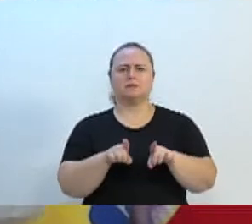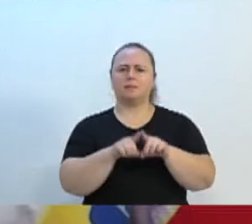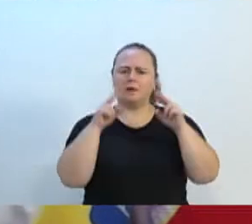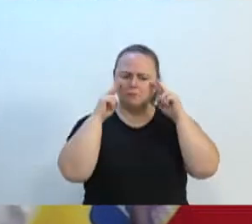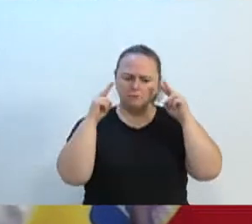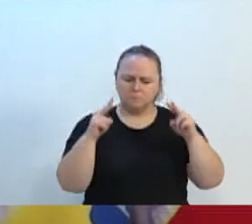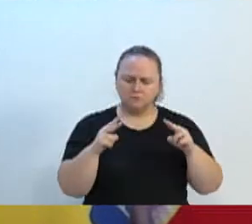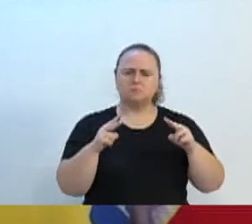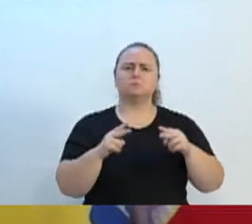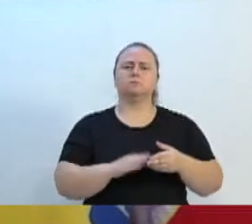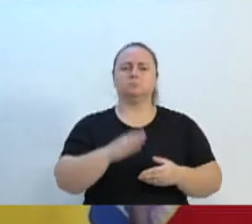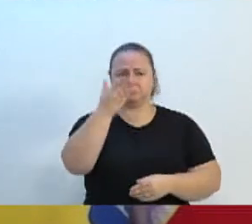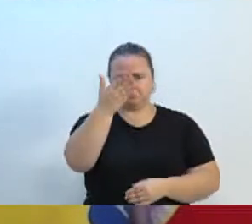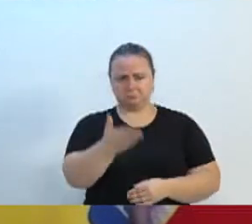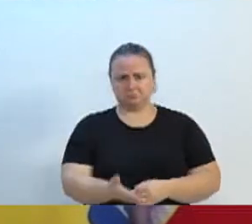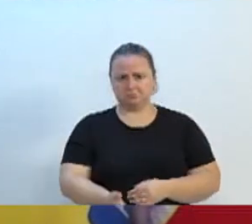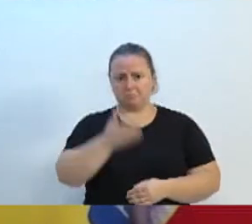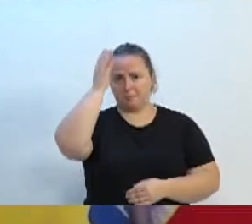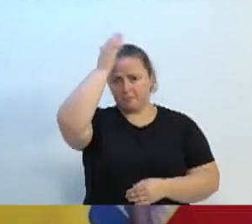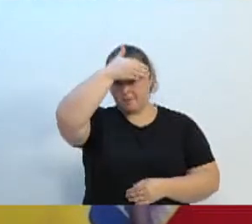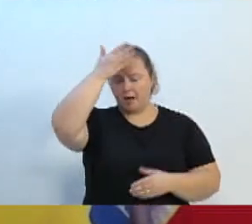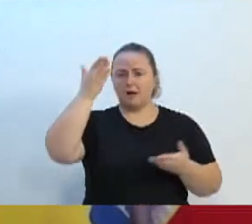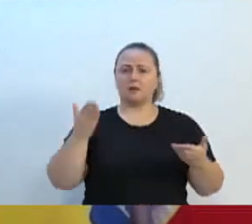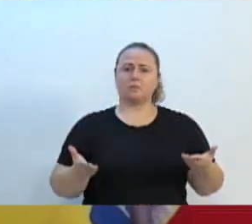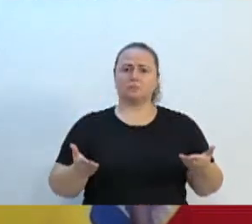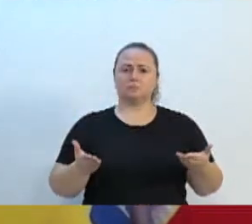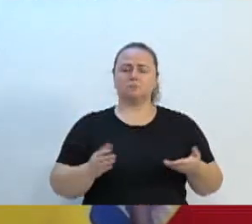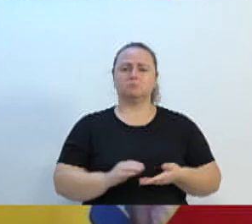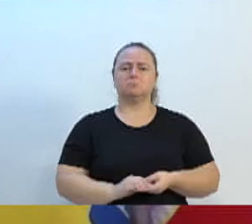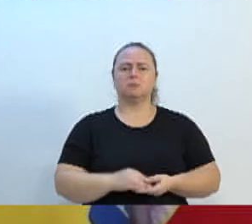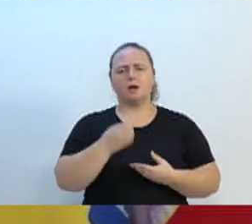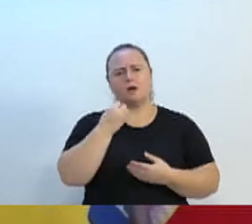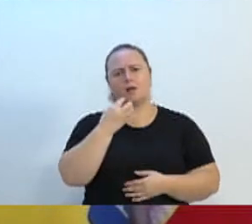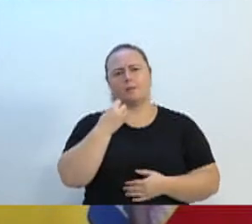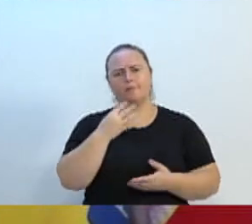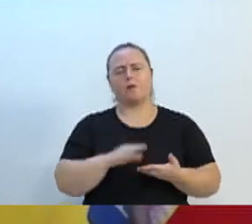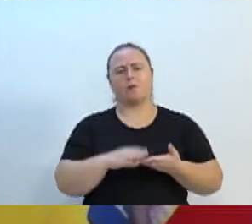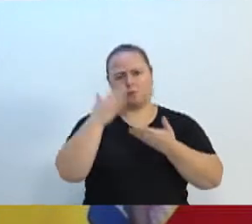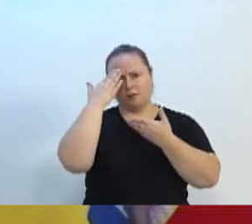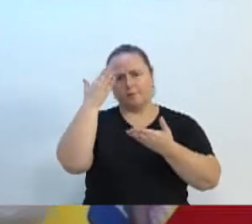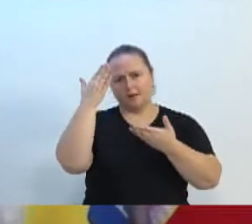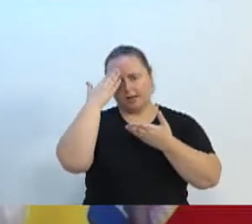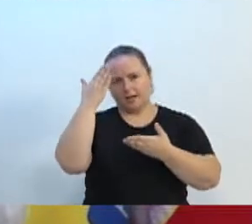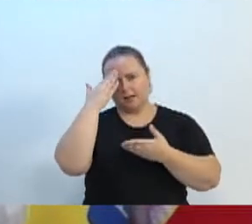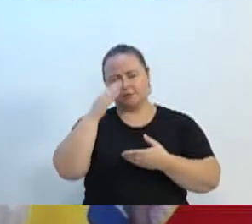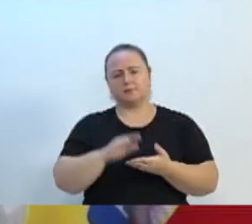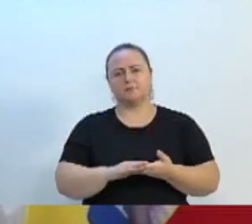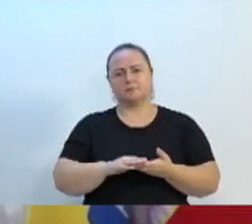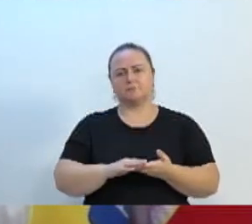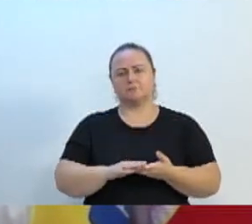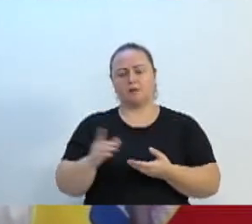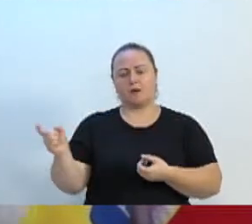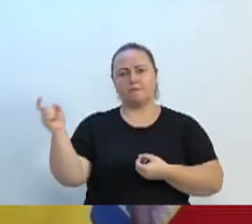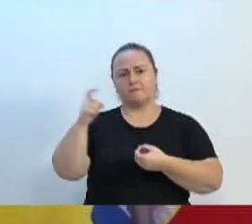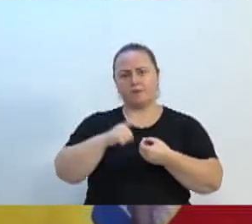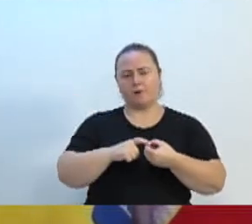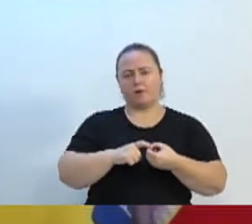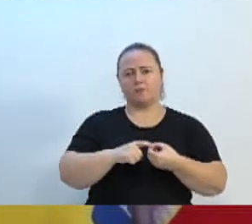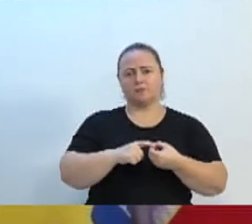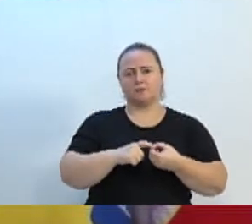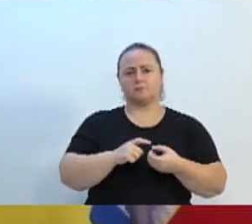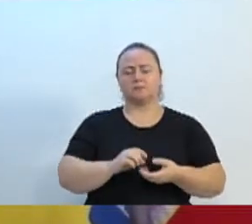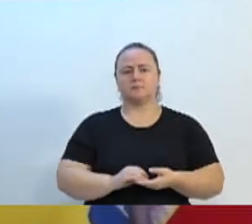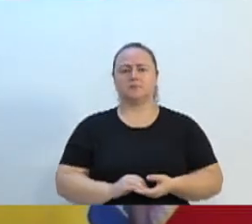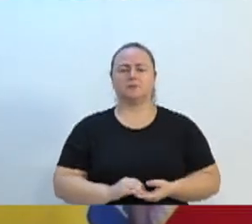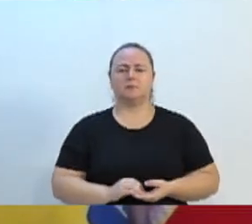agradecer pelo seu gesto de devolver um pouco de imposto que a população paga para pagar o seu e o nosso salário. Não pelo